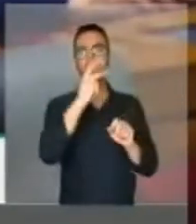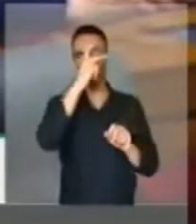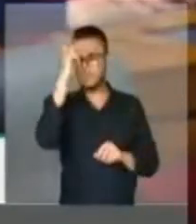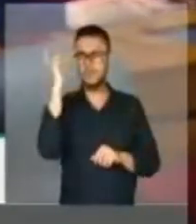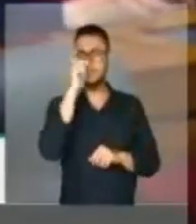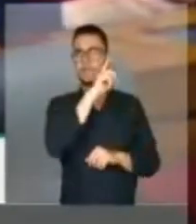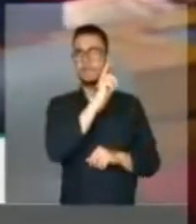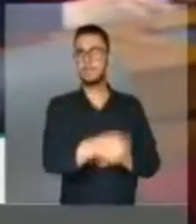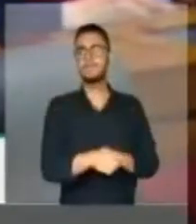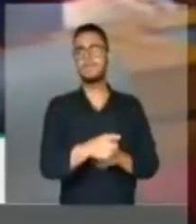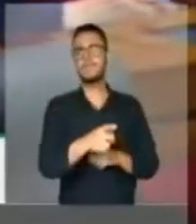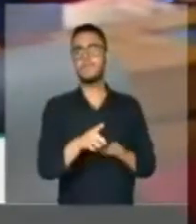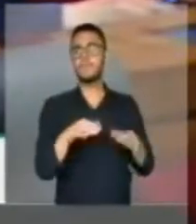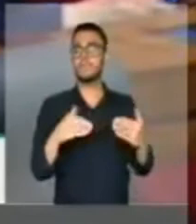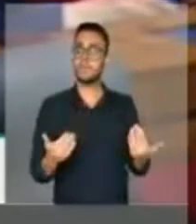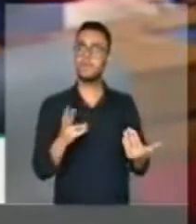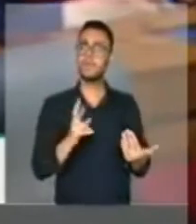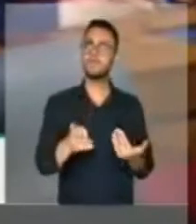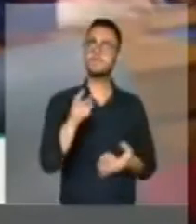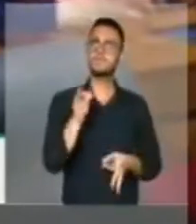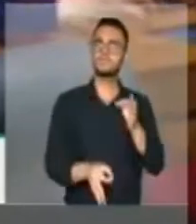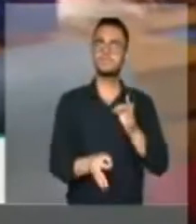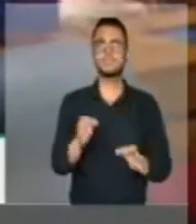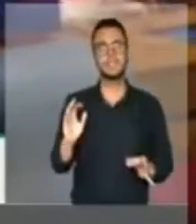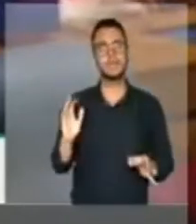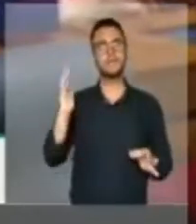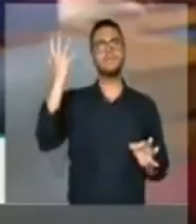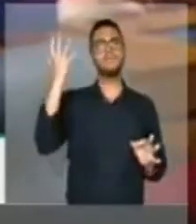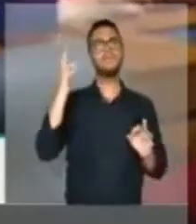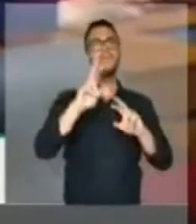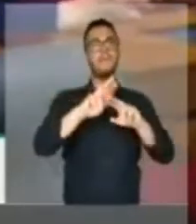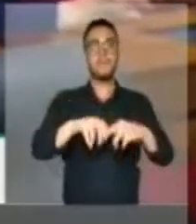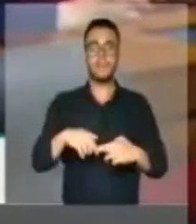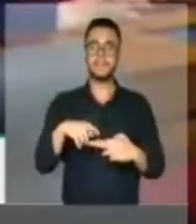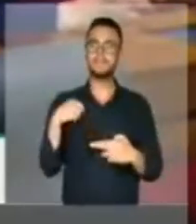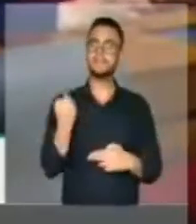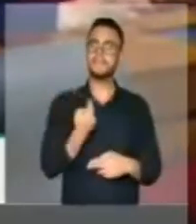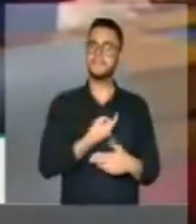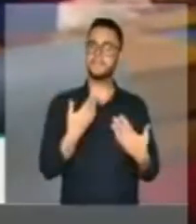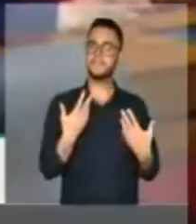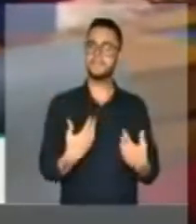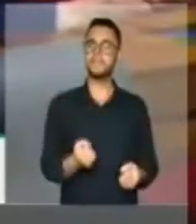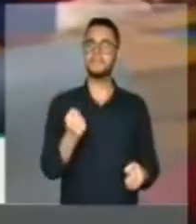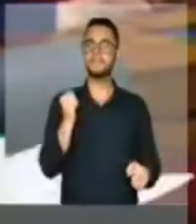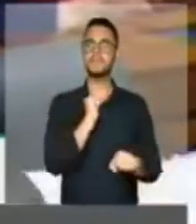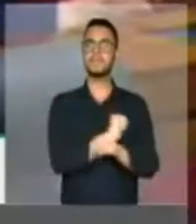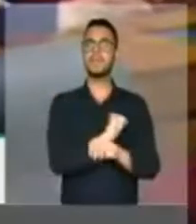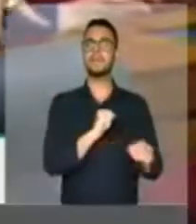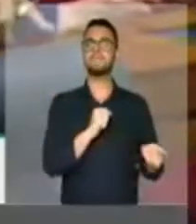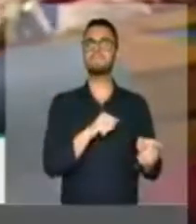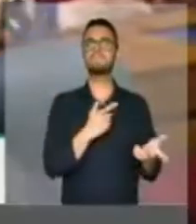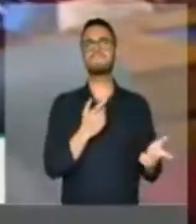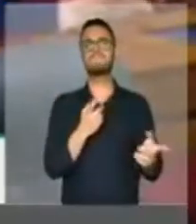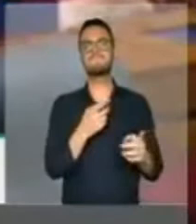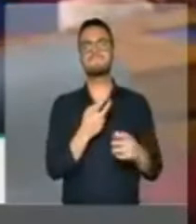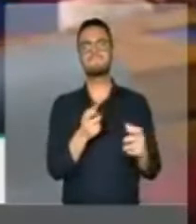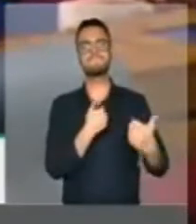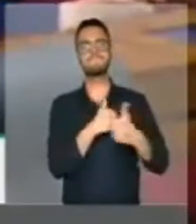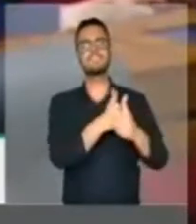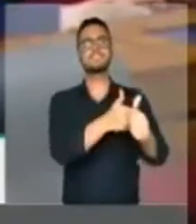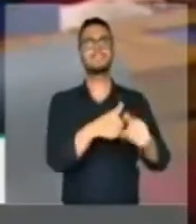e que a justiça seja feita. E, com isso, nós paremos essa perseguição e os